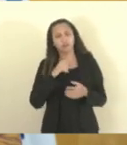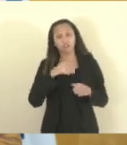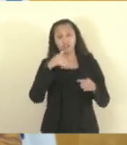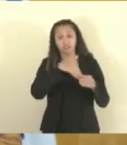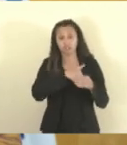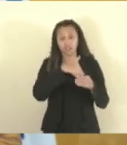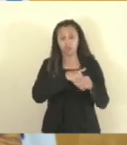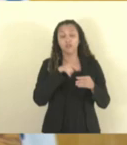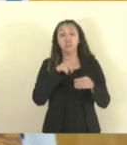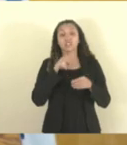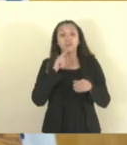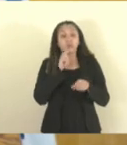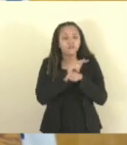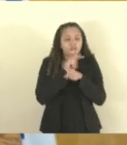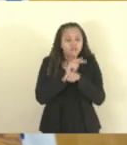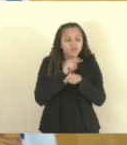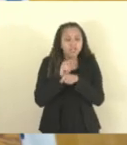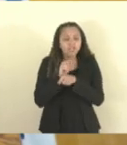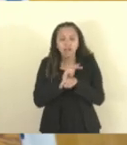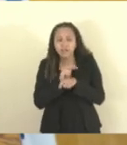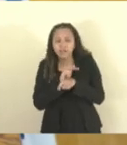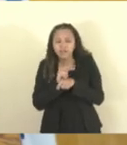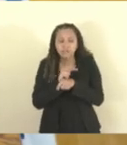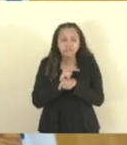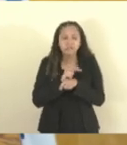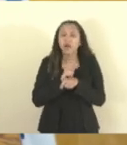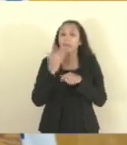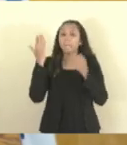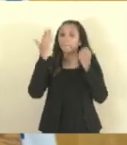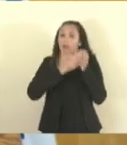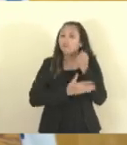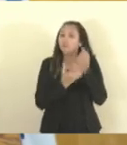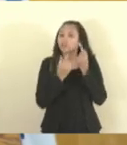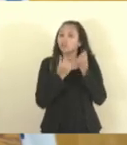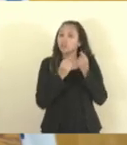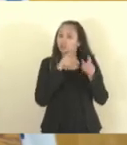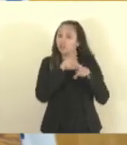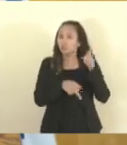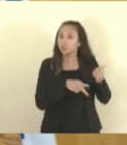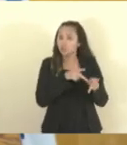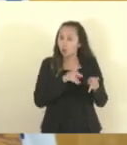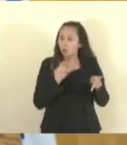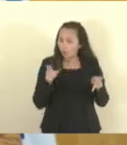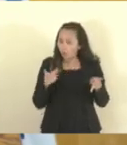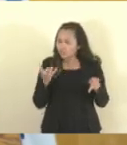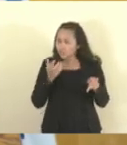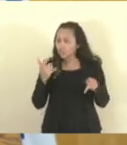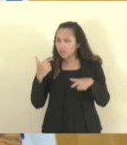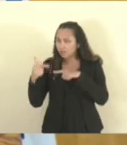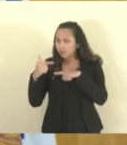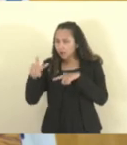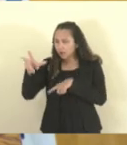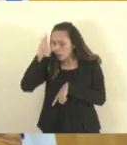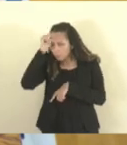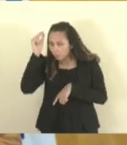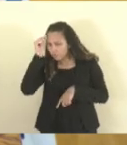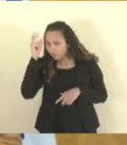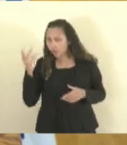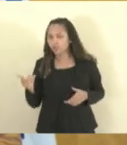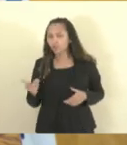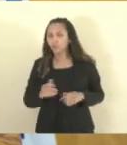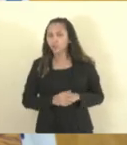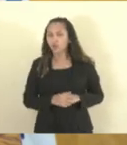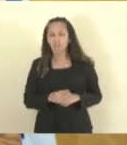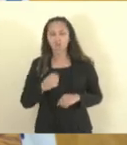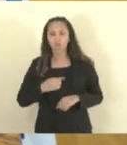para fiscalizar, para defender o recurso do povo ou a serviço do prefeito e da SA? Eu não vou me calar